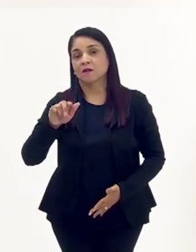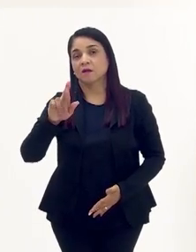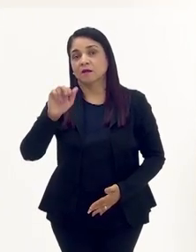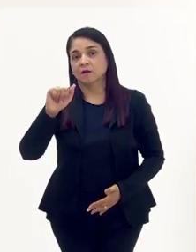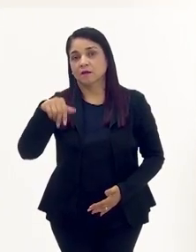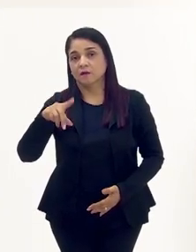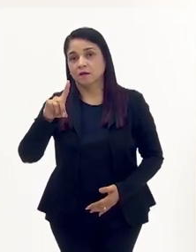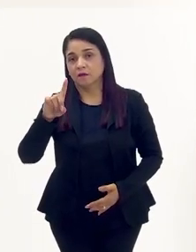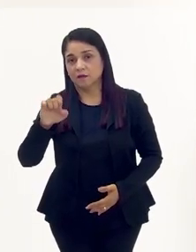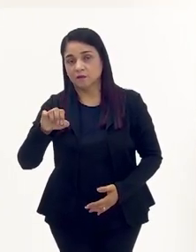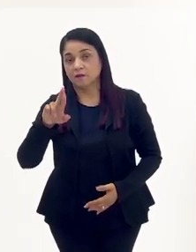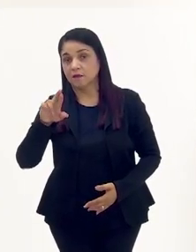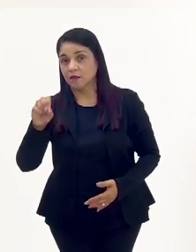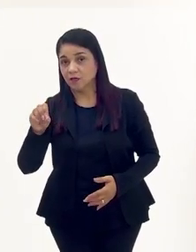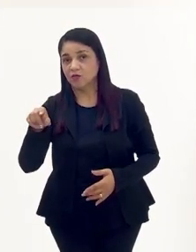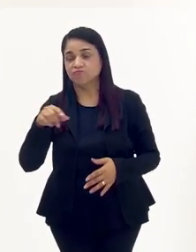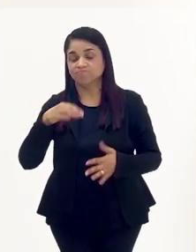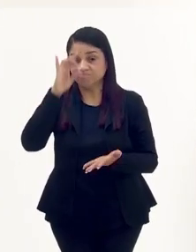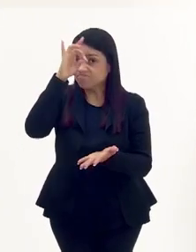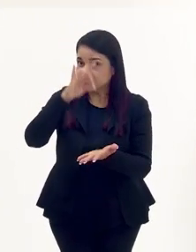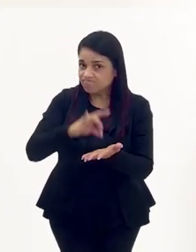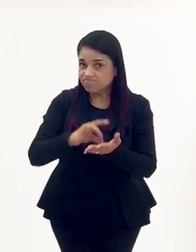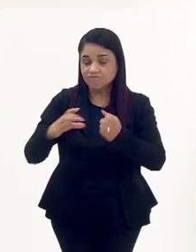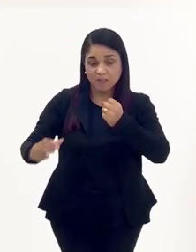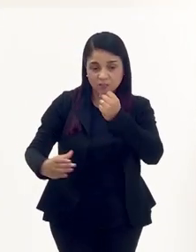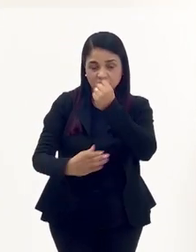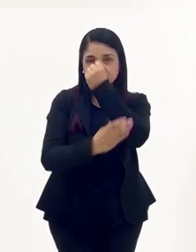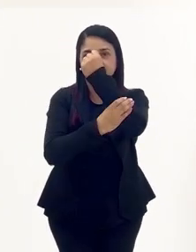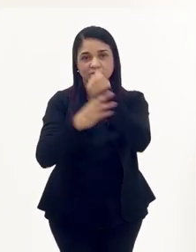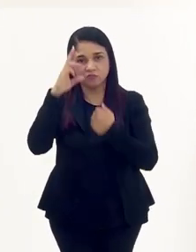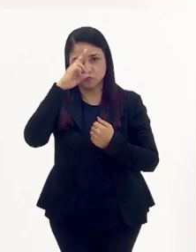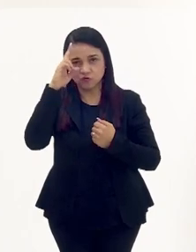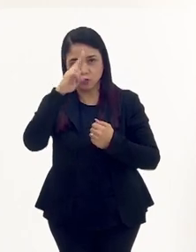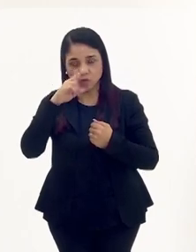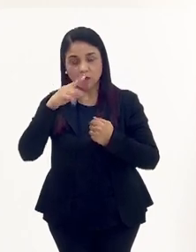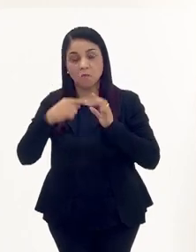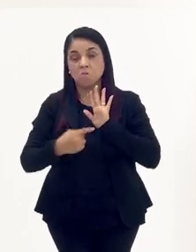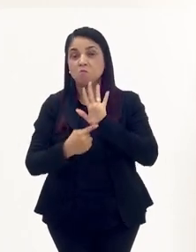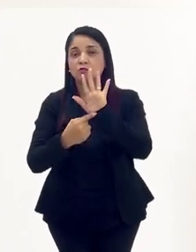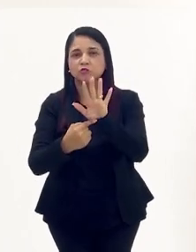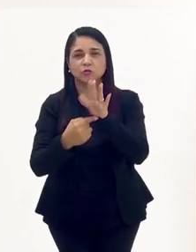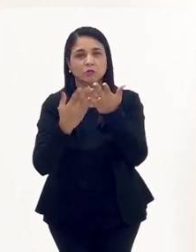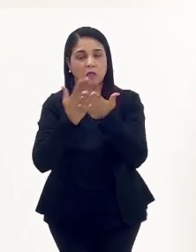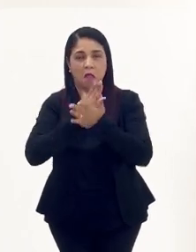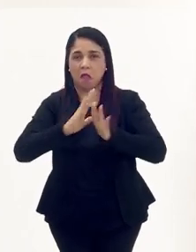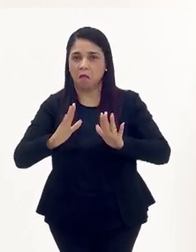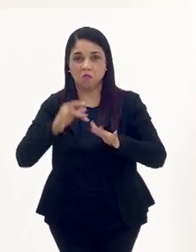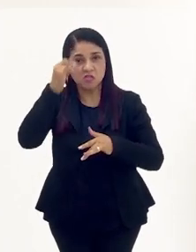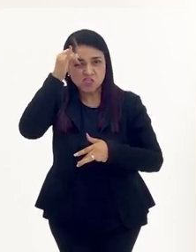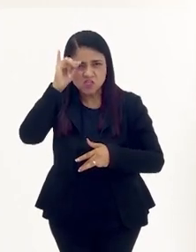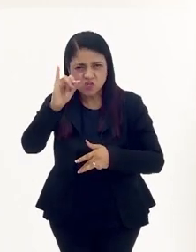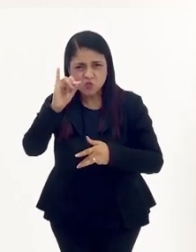Exu verdadeira, que veio desconstruindo essa história que Exu é demônio, porque isso tem que acabar, esquece,